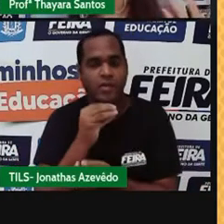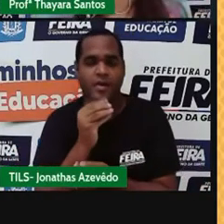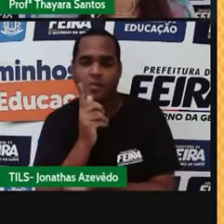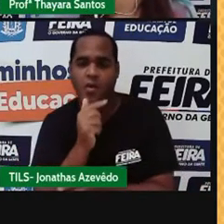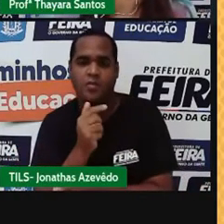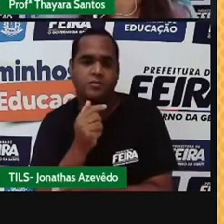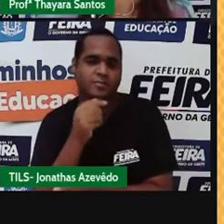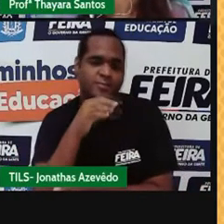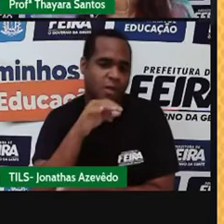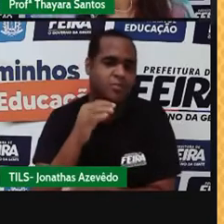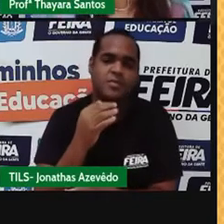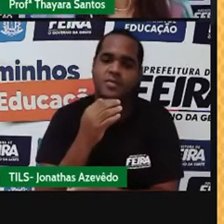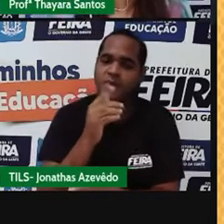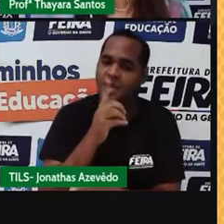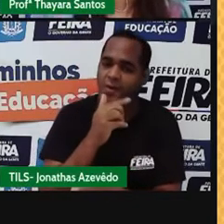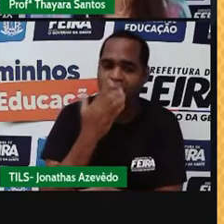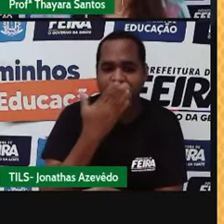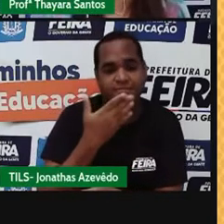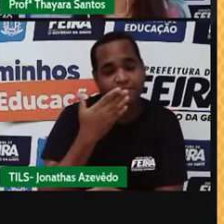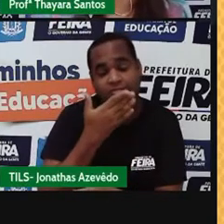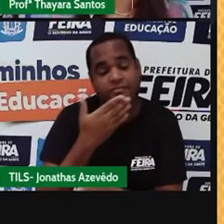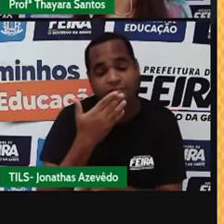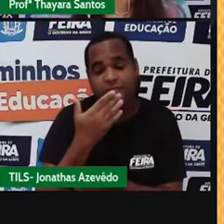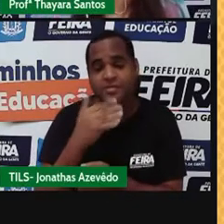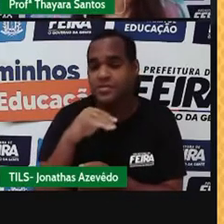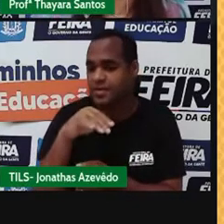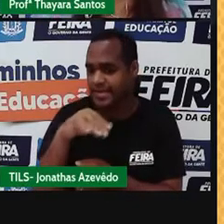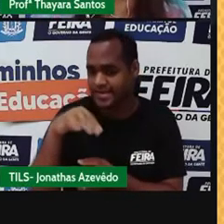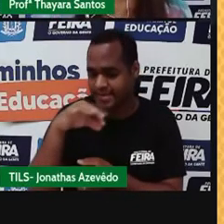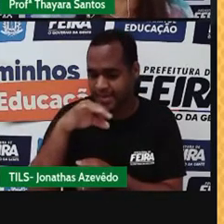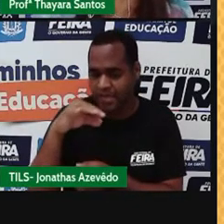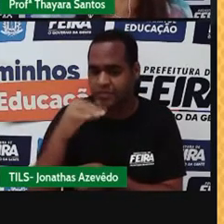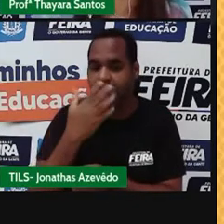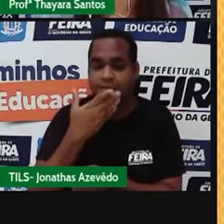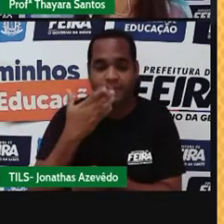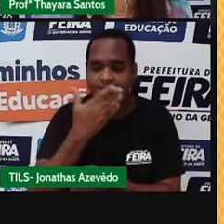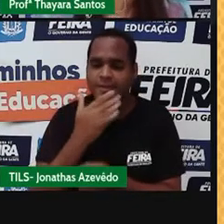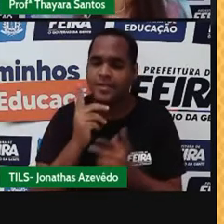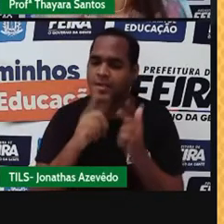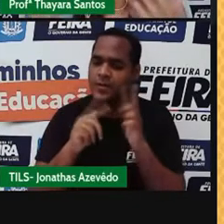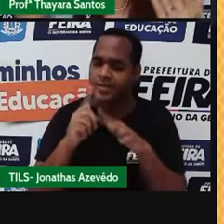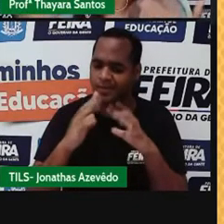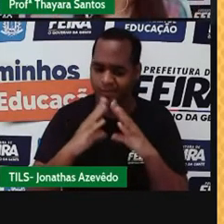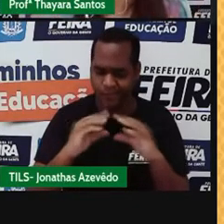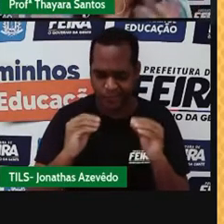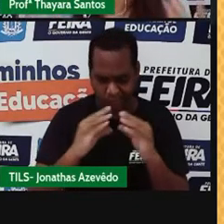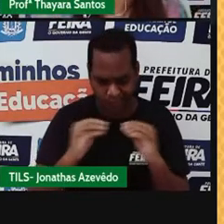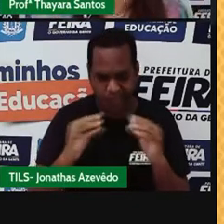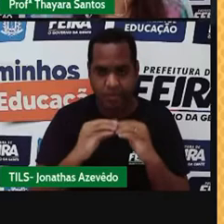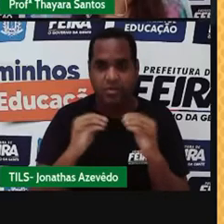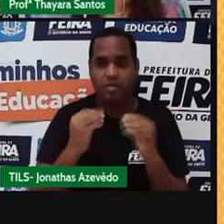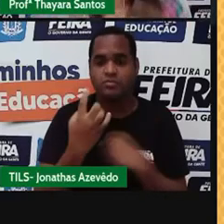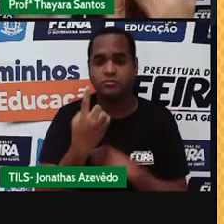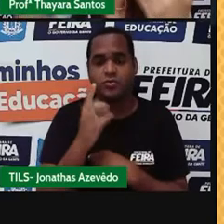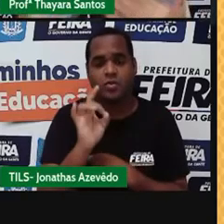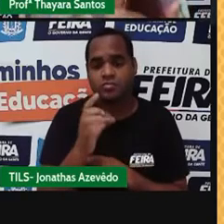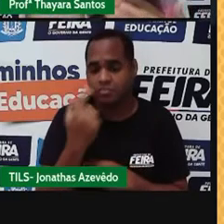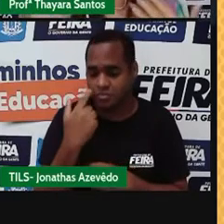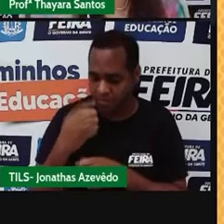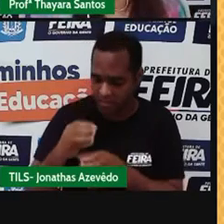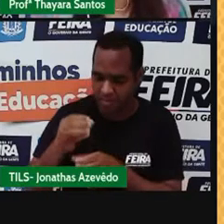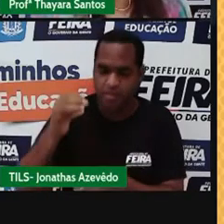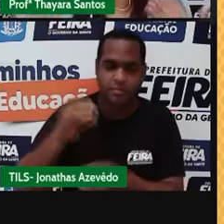sal, a água e açúcar. O sal ou açúcar conseguem se dissolver ali na água e formam uma coisa só. A gente